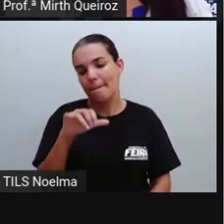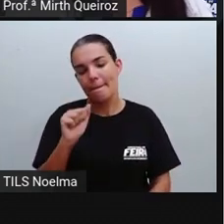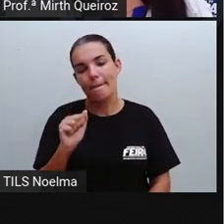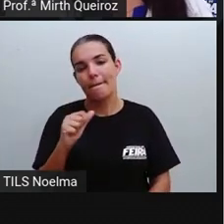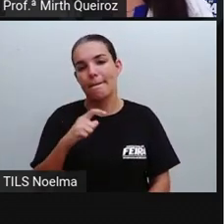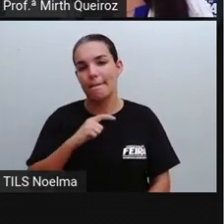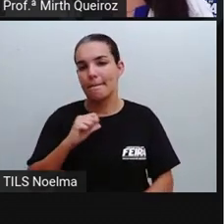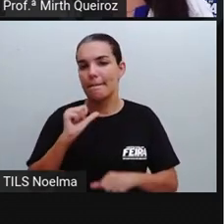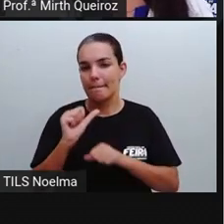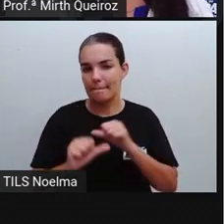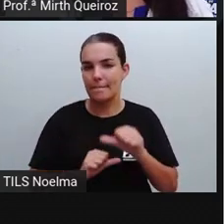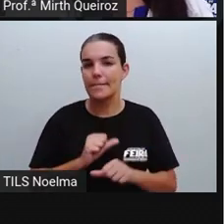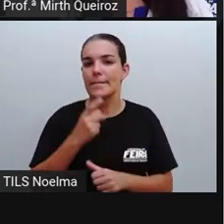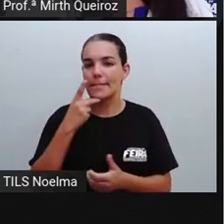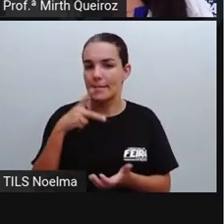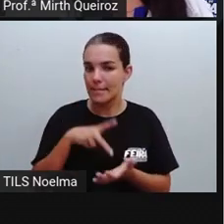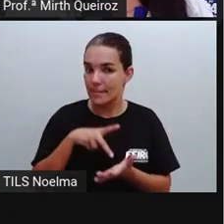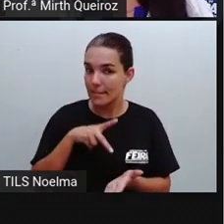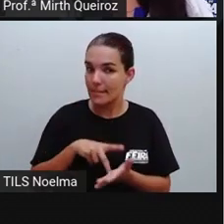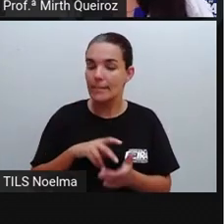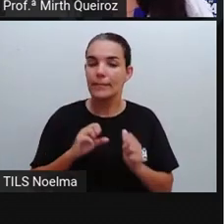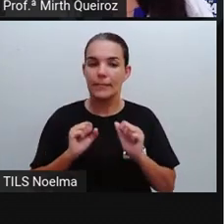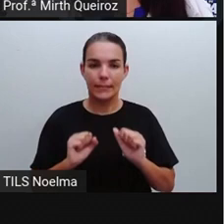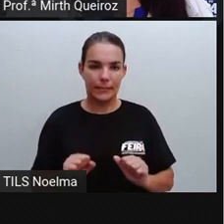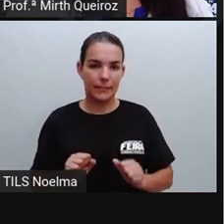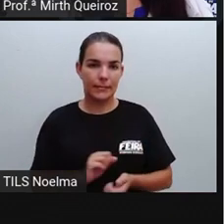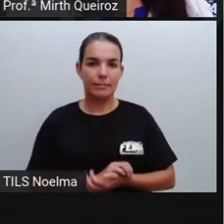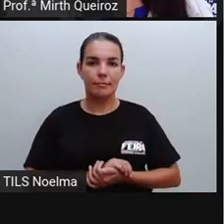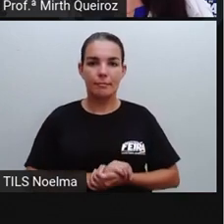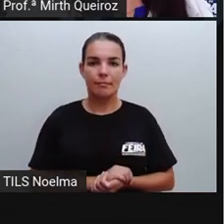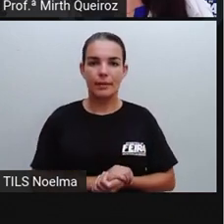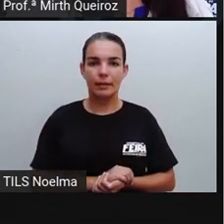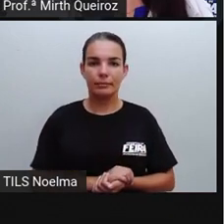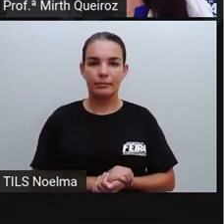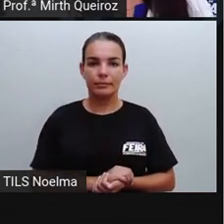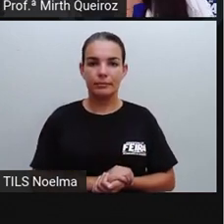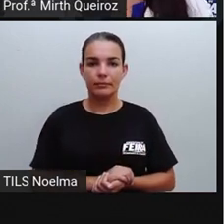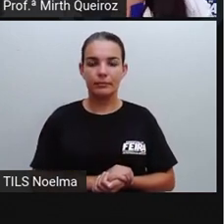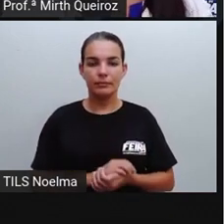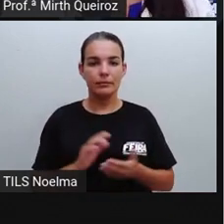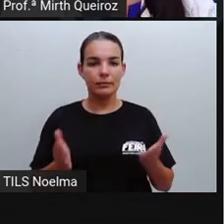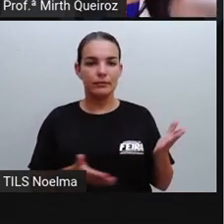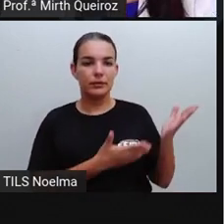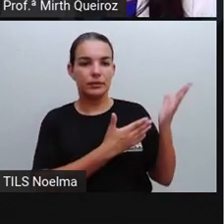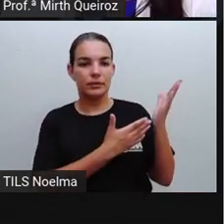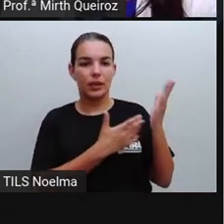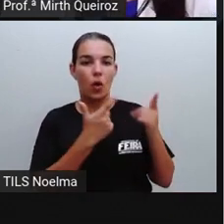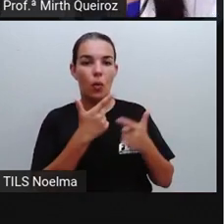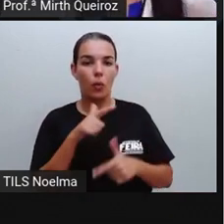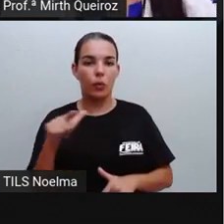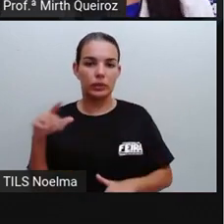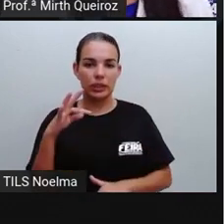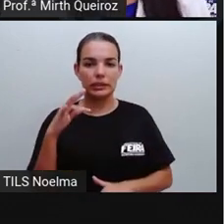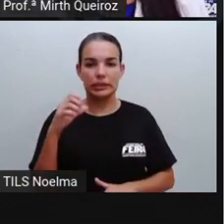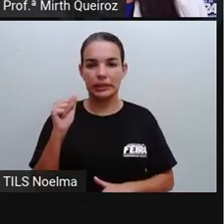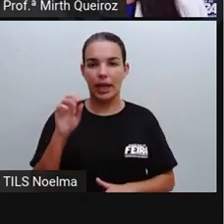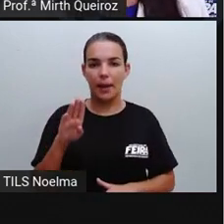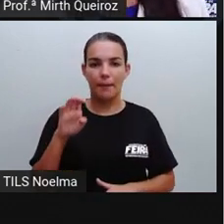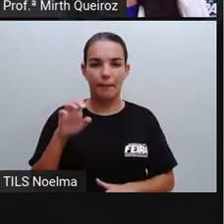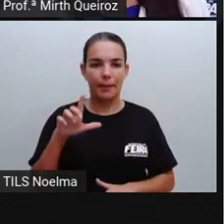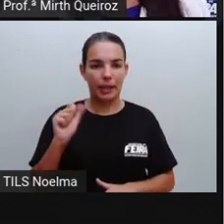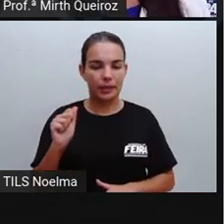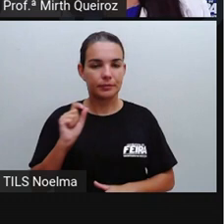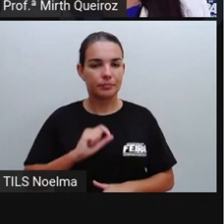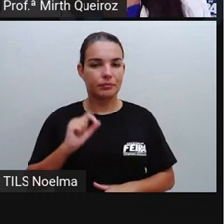tornar aí um caso suspeito de chikungunya. E aqui a gente tem os casos suspeitos de chikungunya em